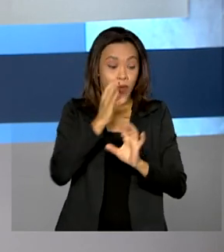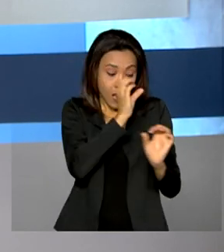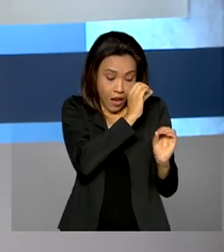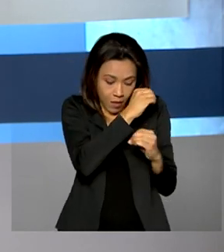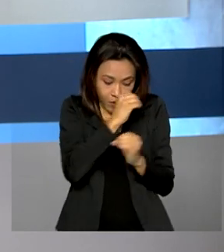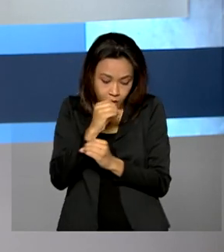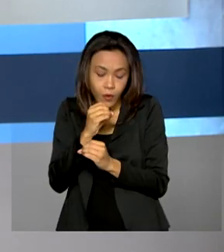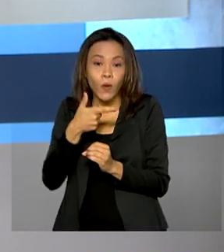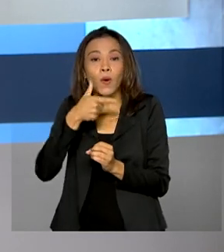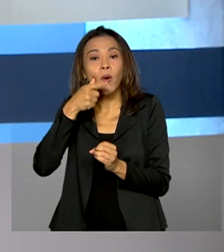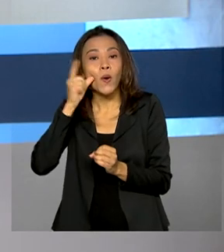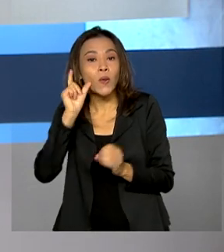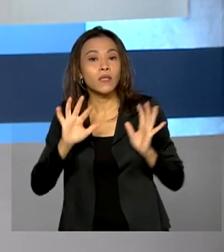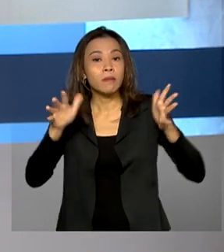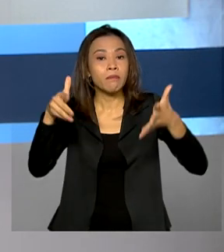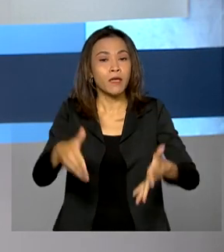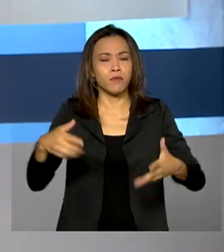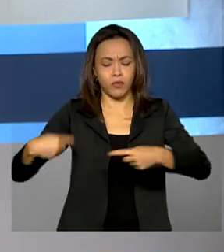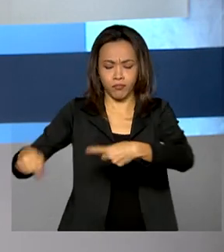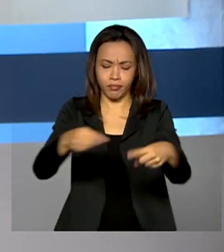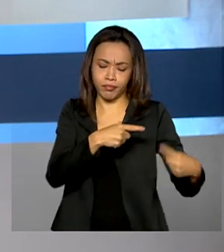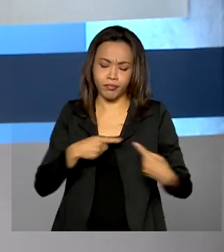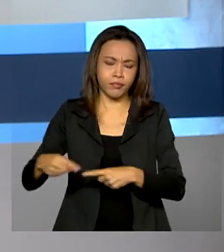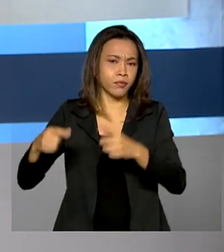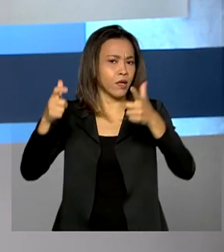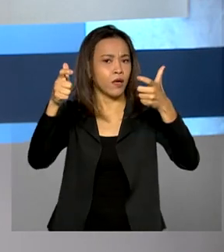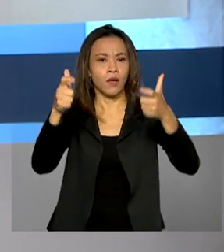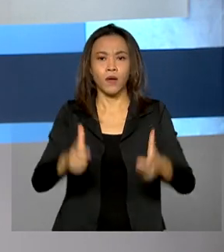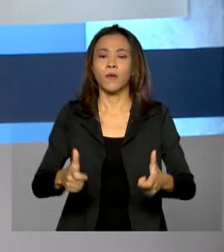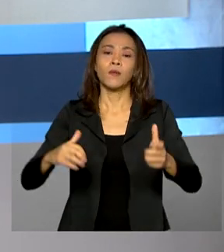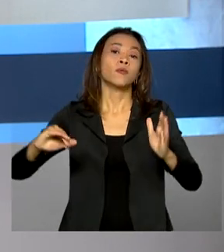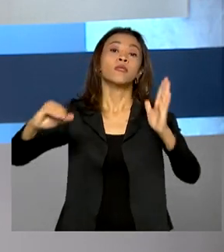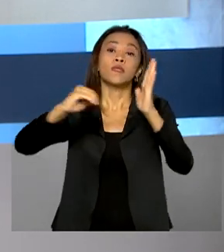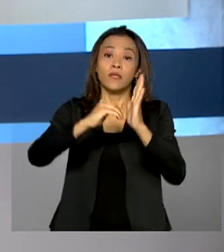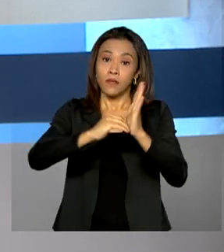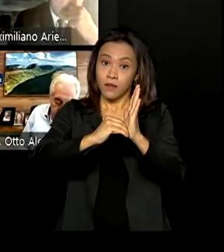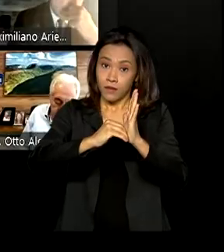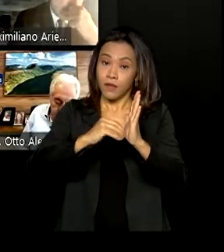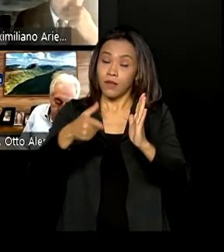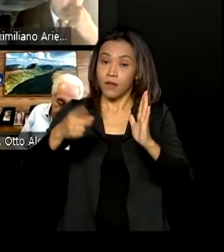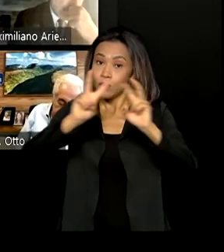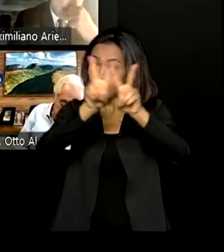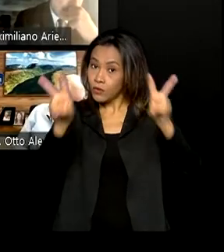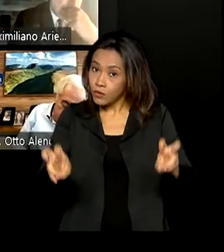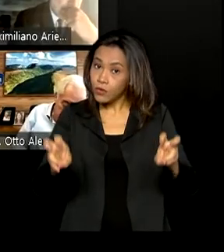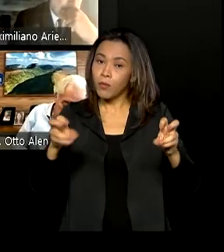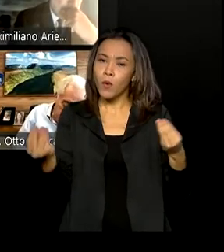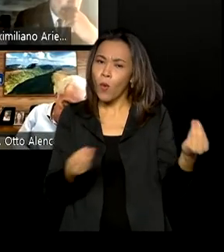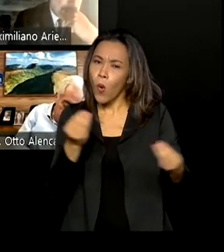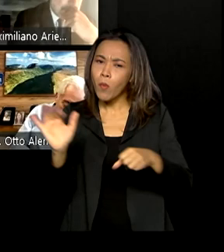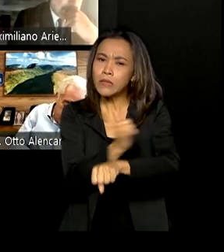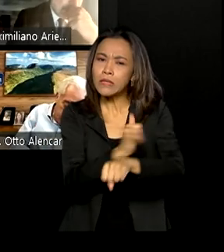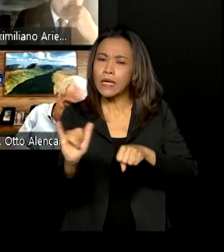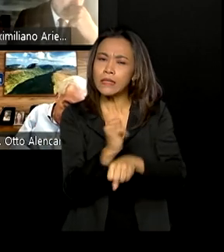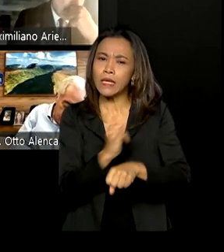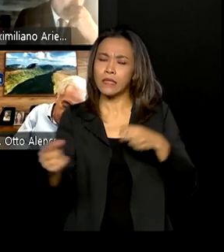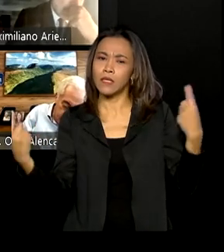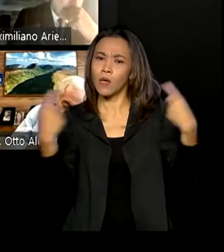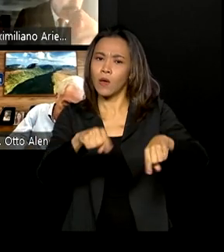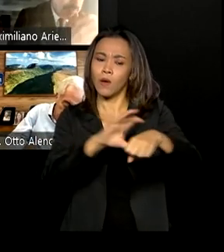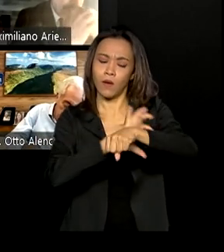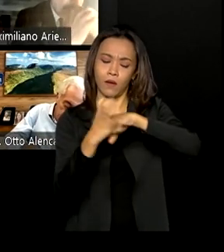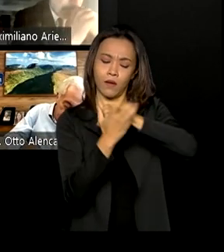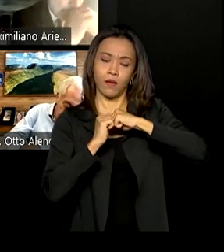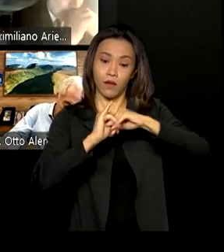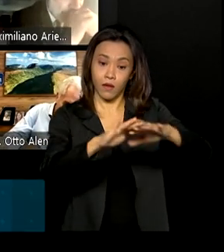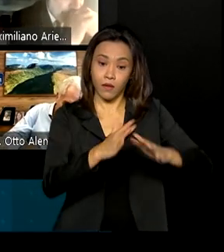participaram ontem de debate no Senado sobre ações para enfrentar a pandemia. A discussão foi para entender como